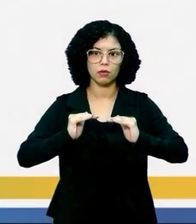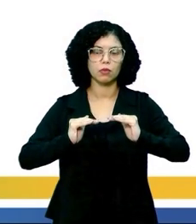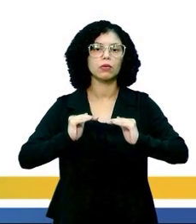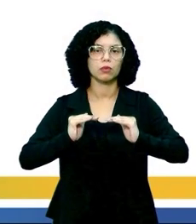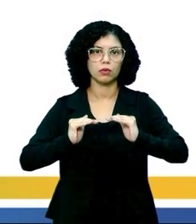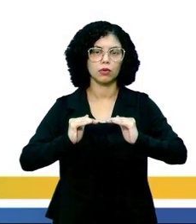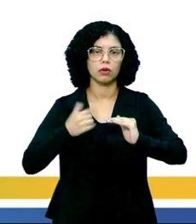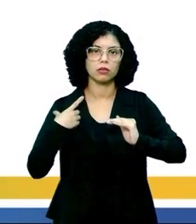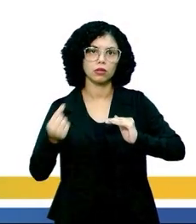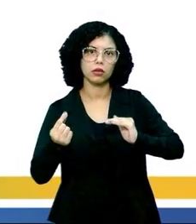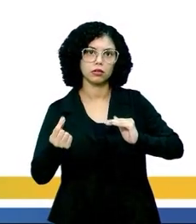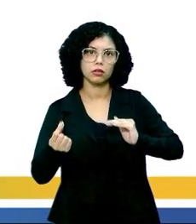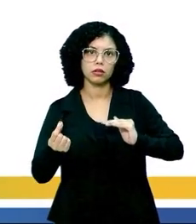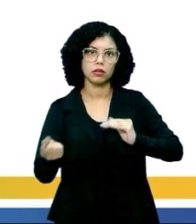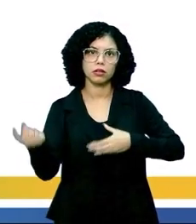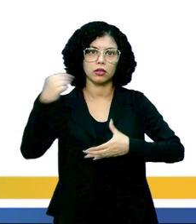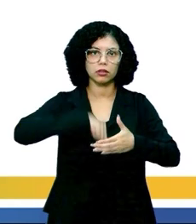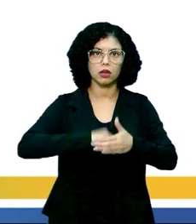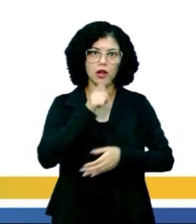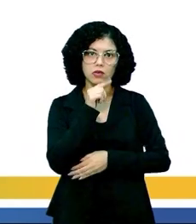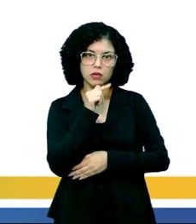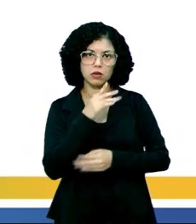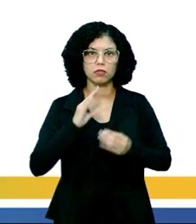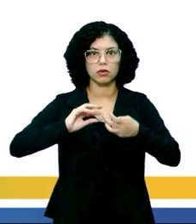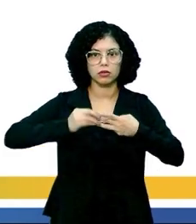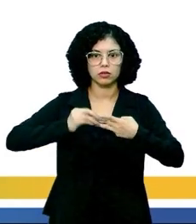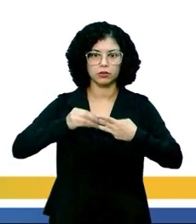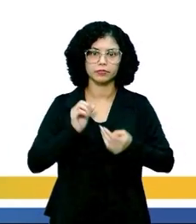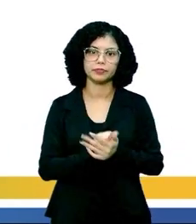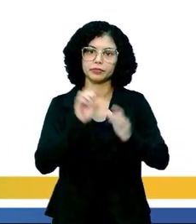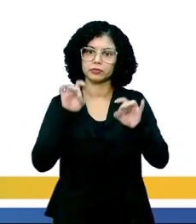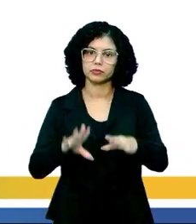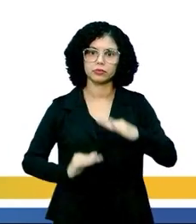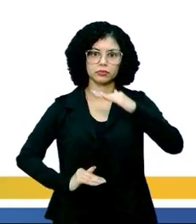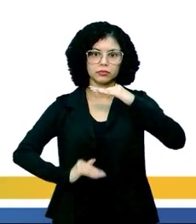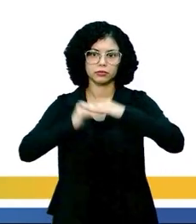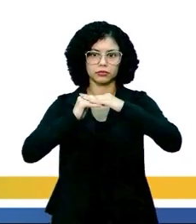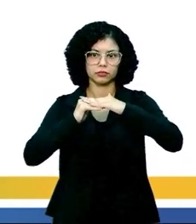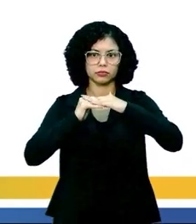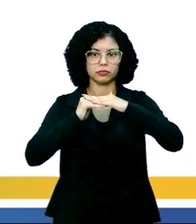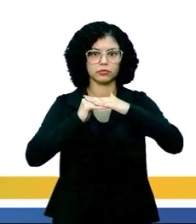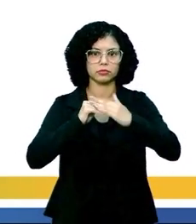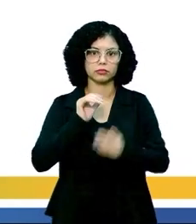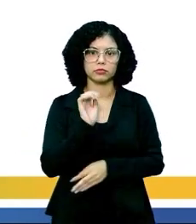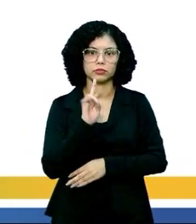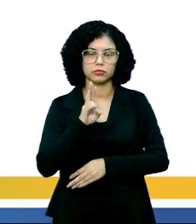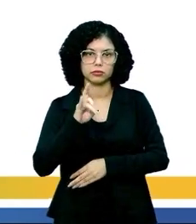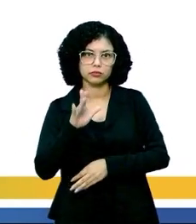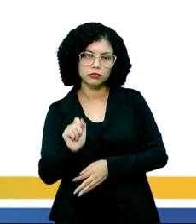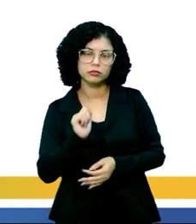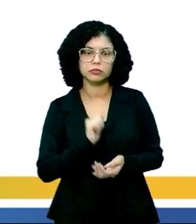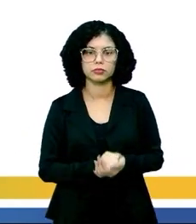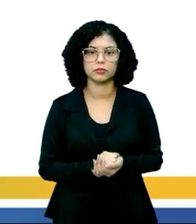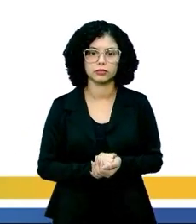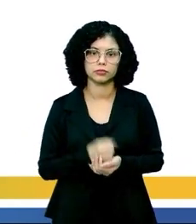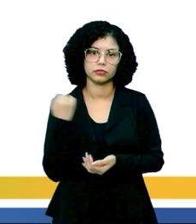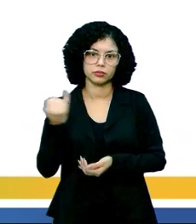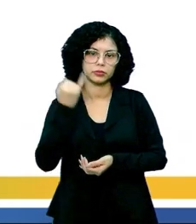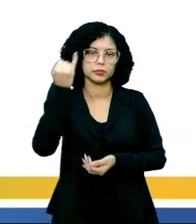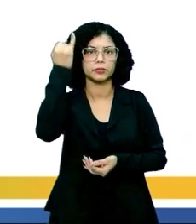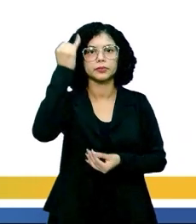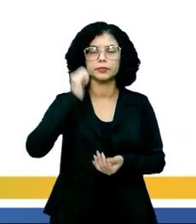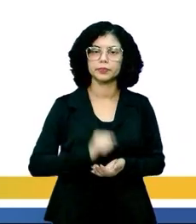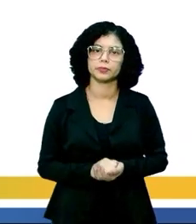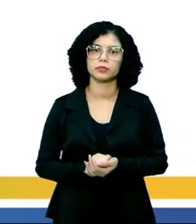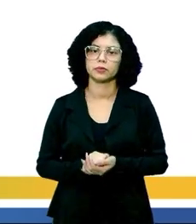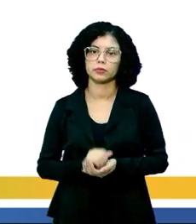entrada e saída de água nas nossas células, tá? E por último, temos aí a pressão arterial. Também é um dos mecanismos aí